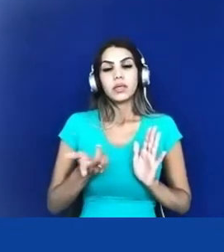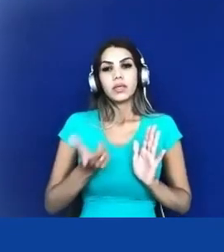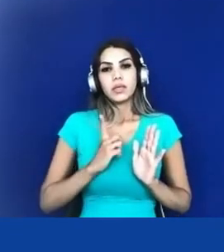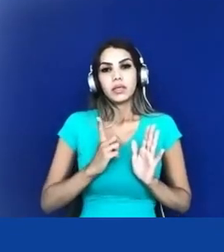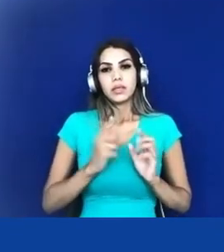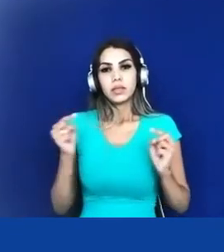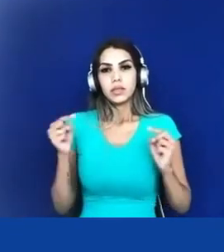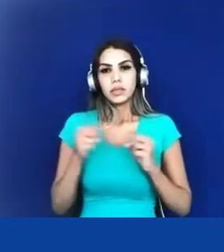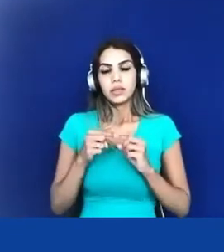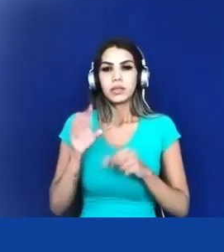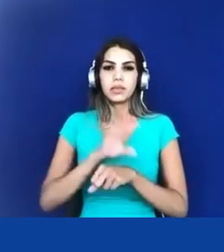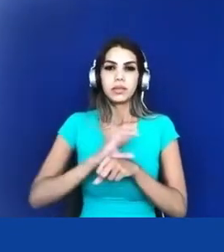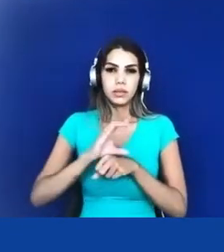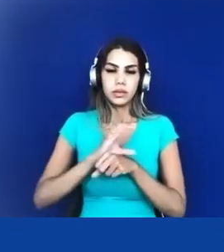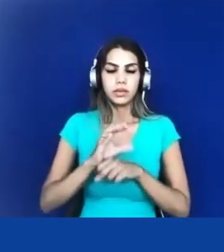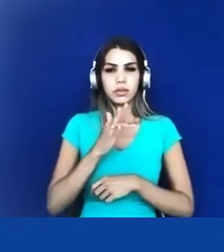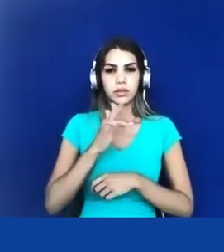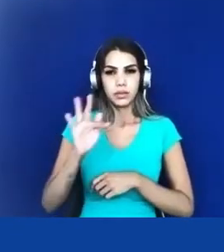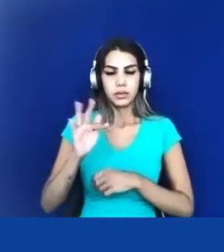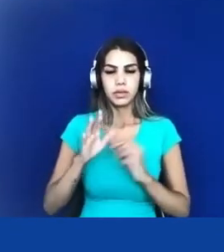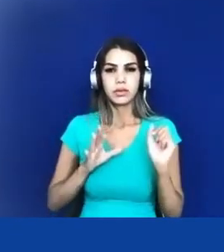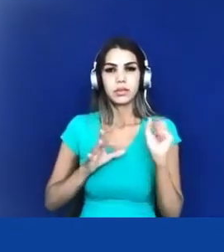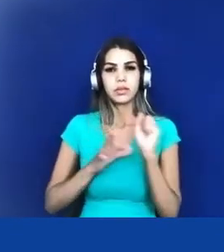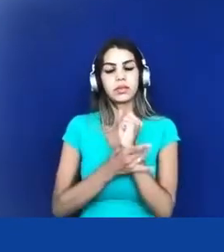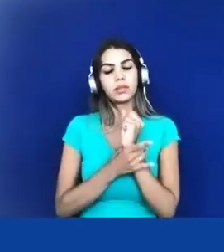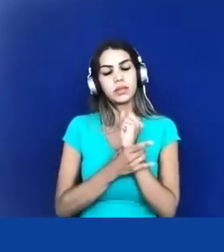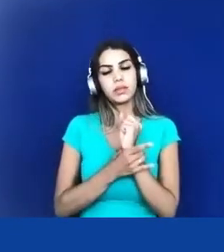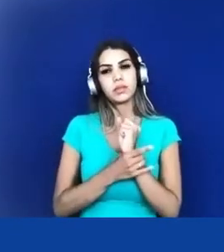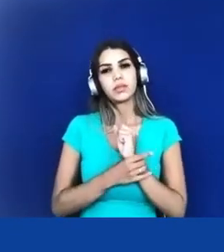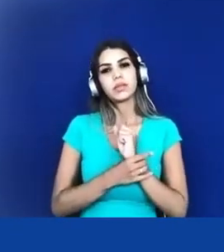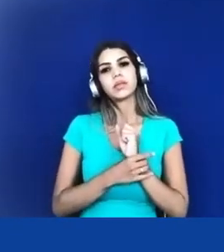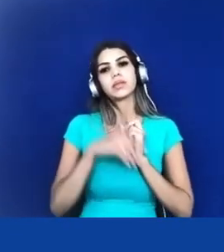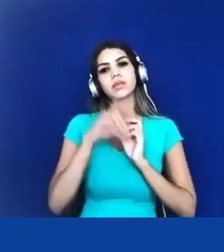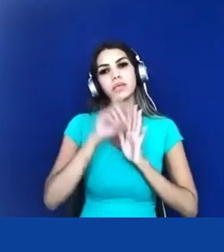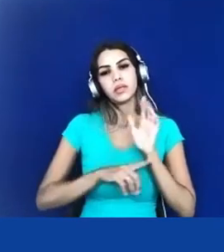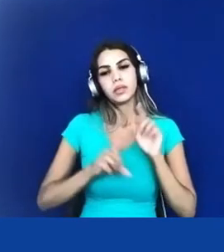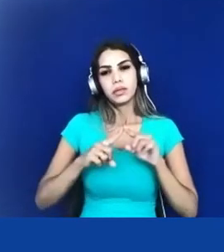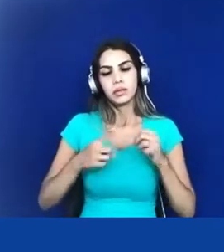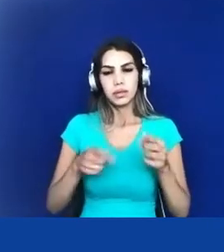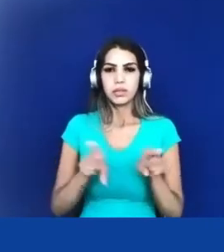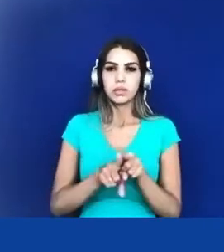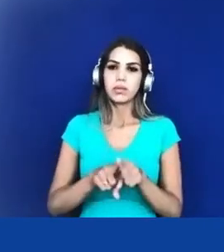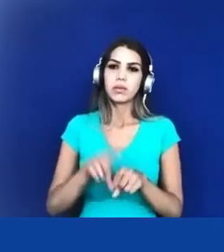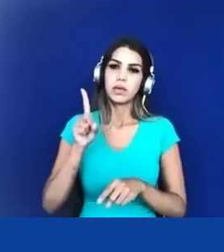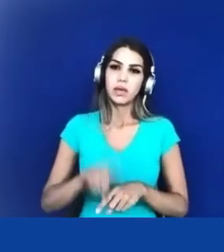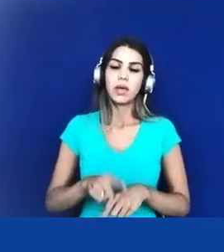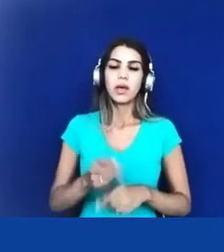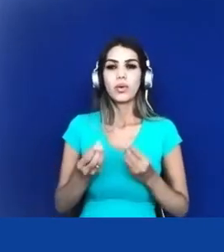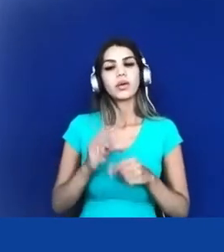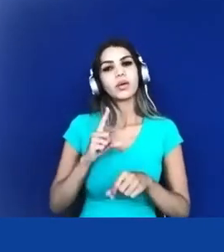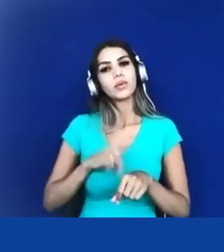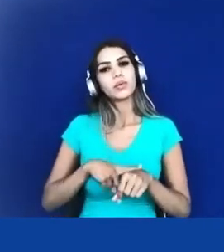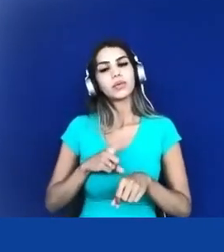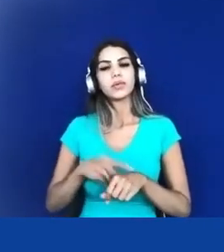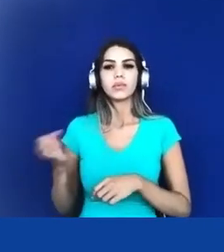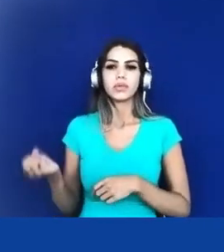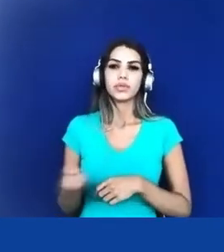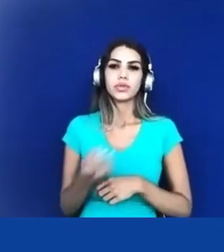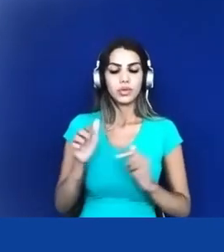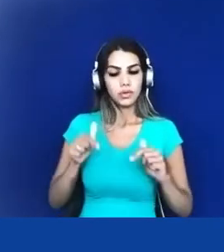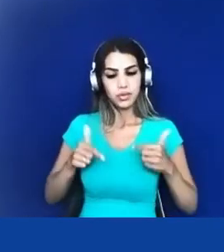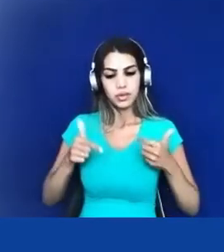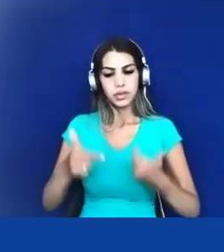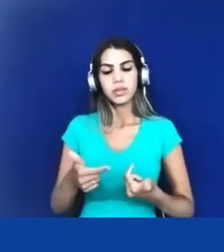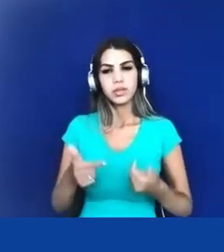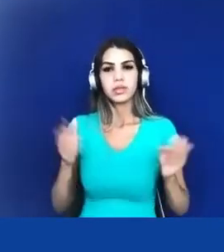que nos assegura esse direito mas também é um tempo de novas ações com relação à educação escolar